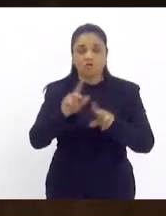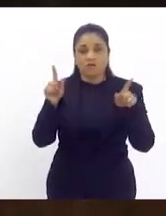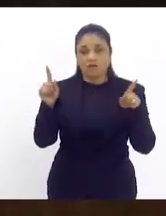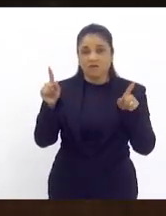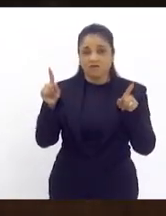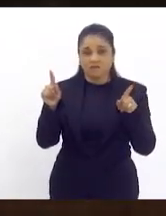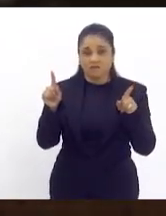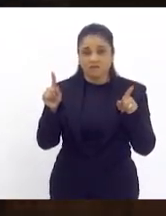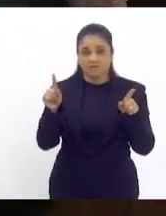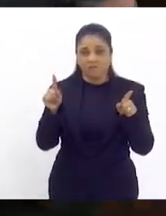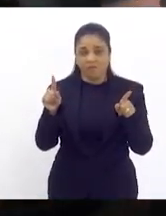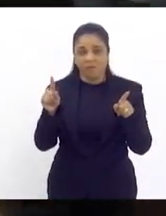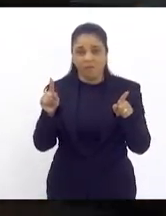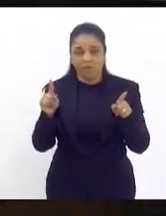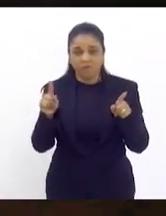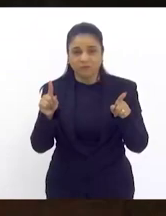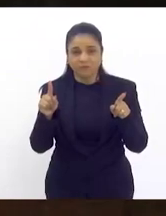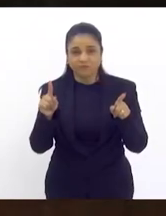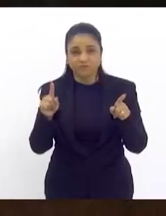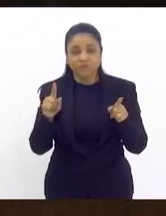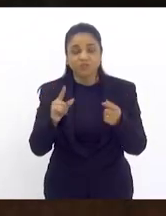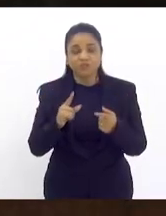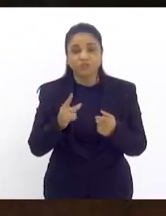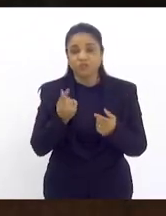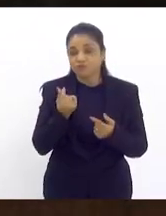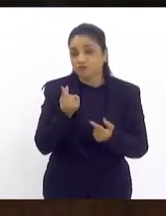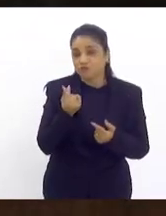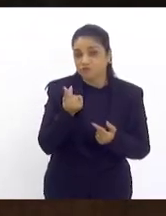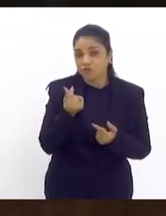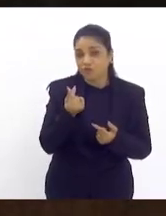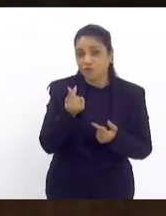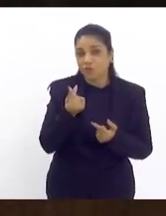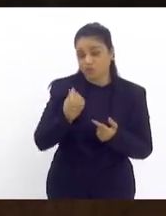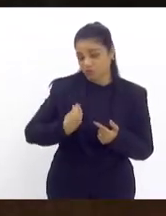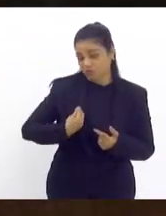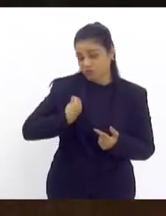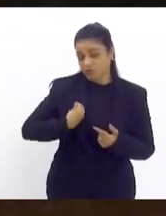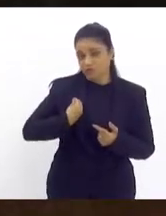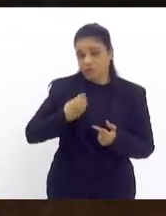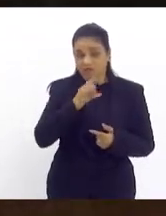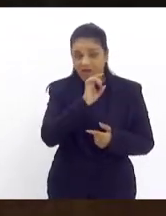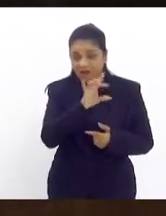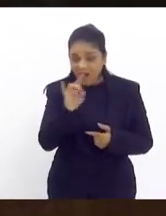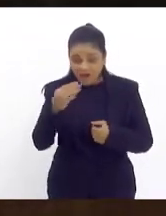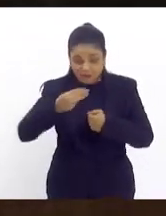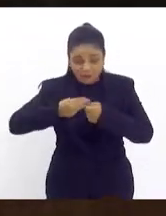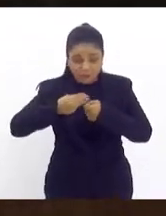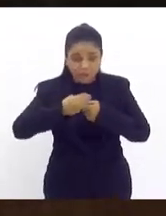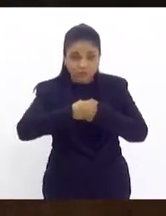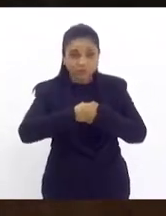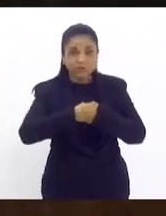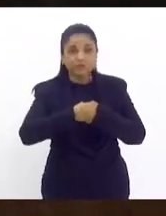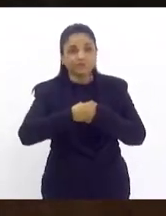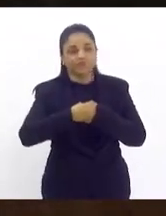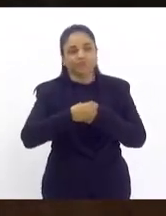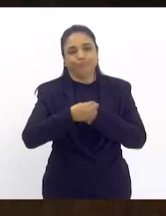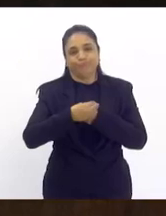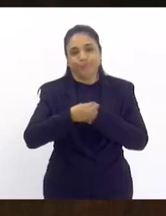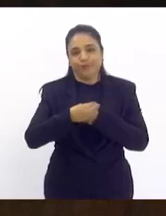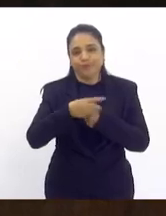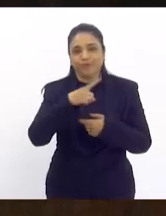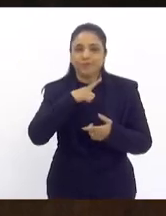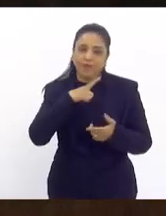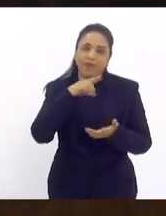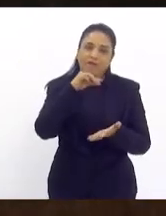em termos de custo de vida que cada município tem considerando portanto as realidades de cada